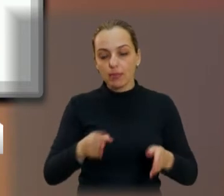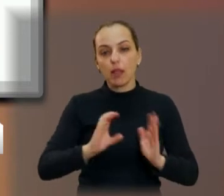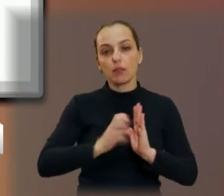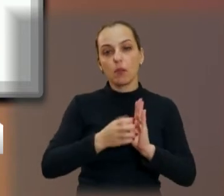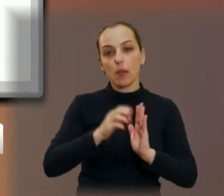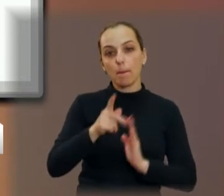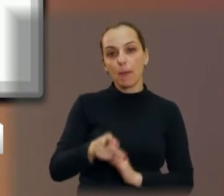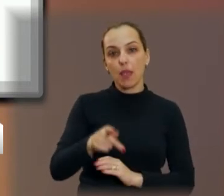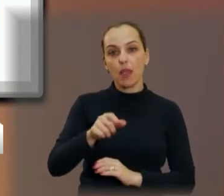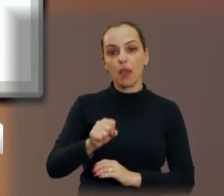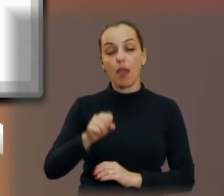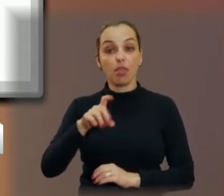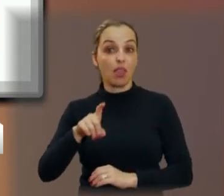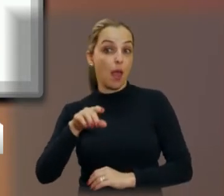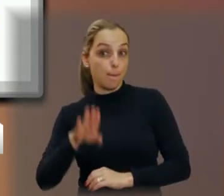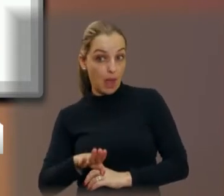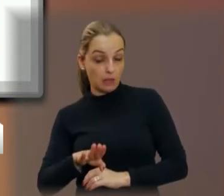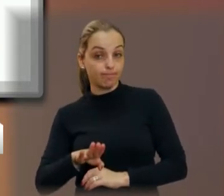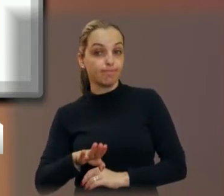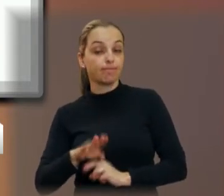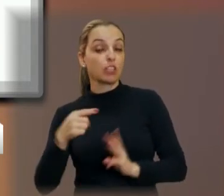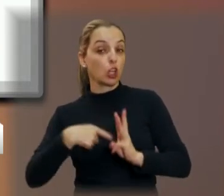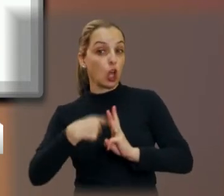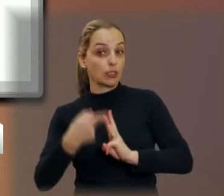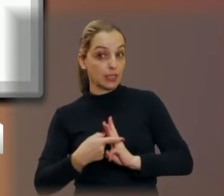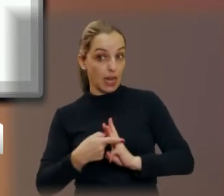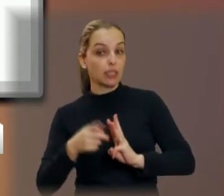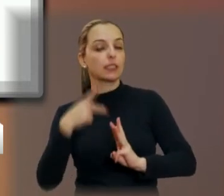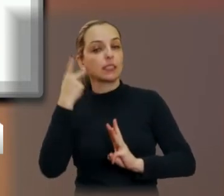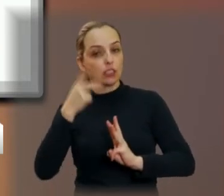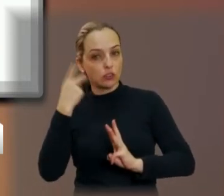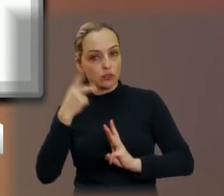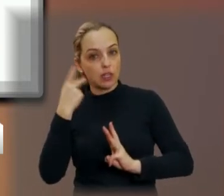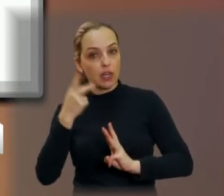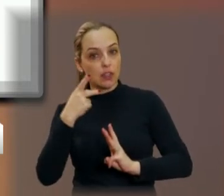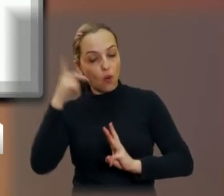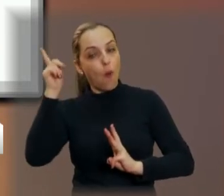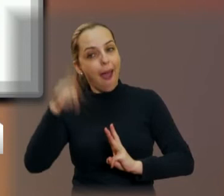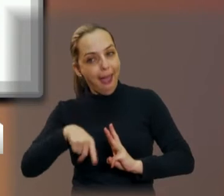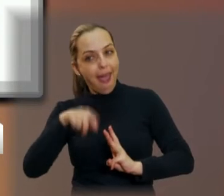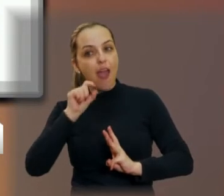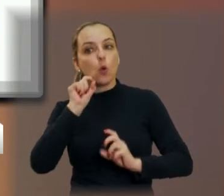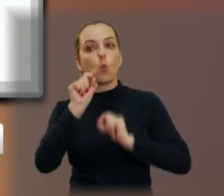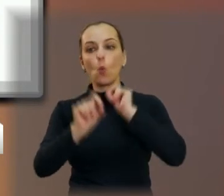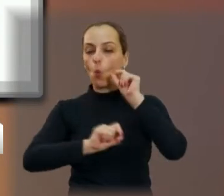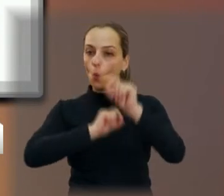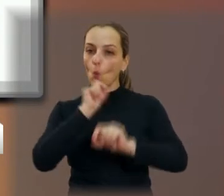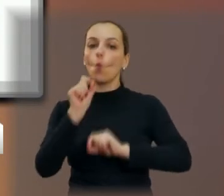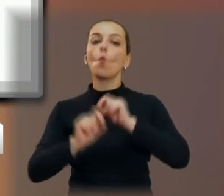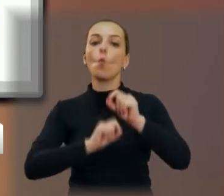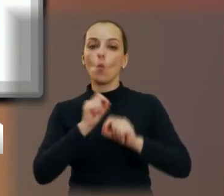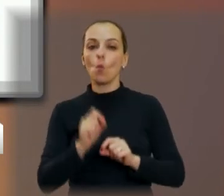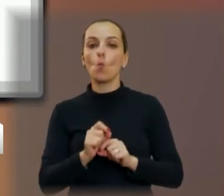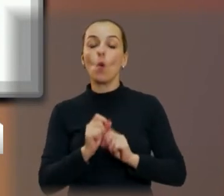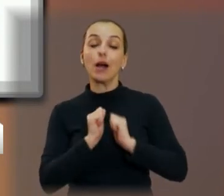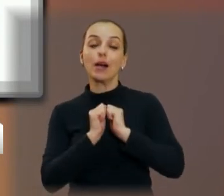falamos em seguida sobre o mesmo assunto. Sugiro até que vocês façam uma fezinha depois aí. Com certeza.